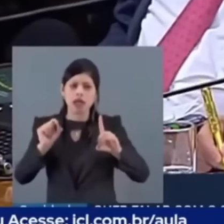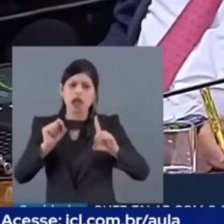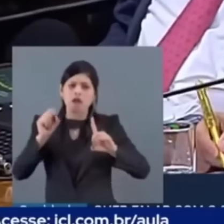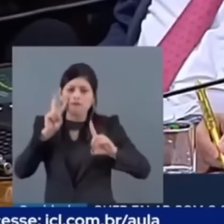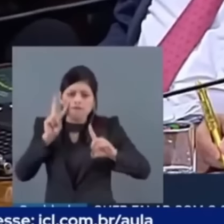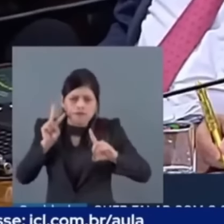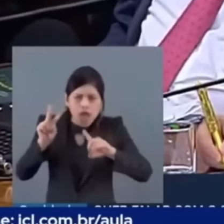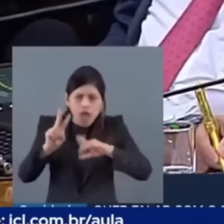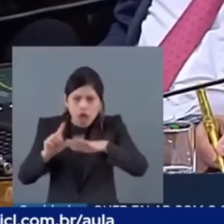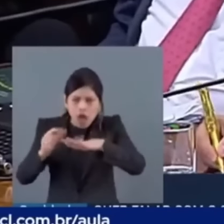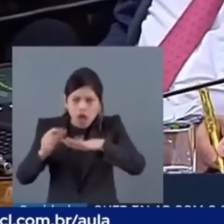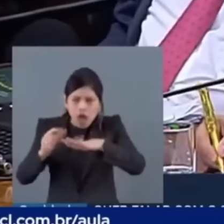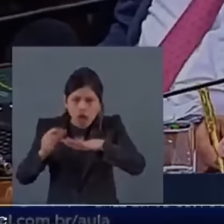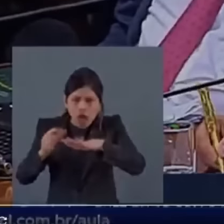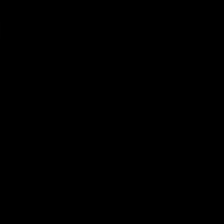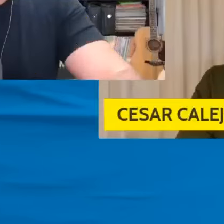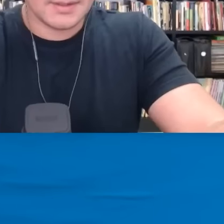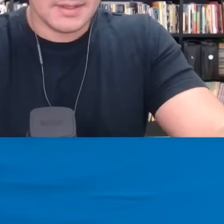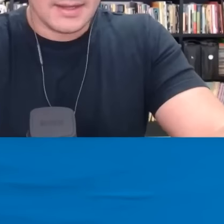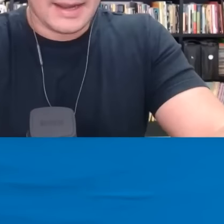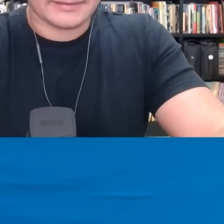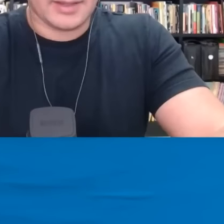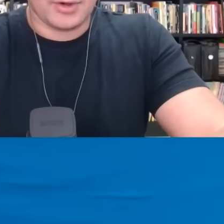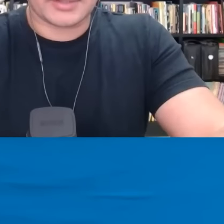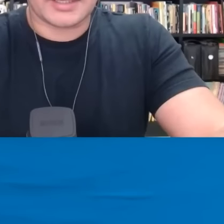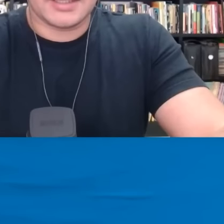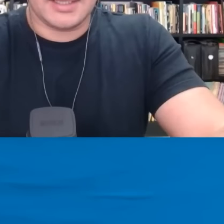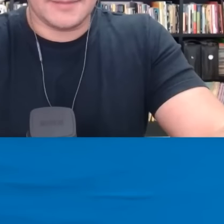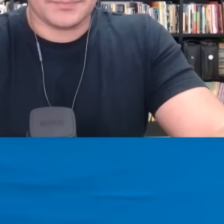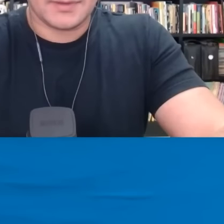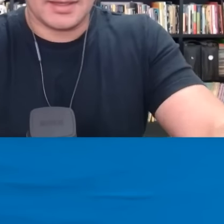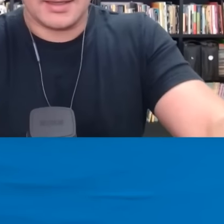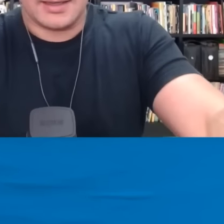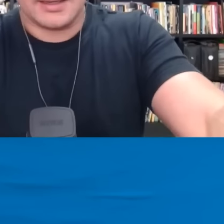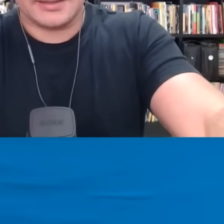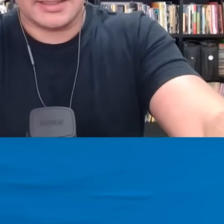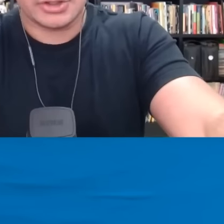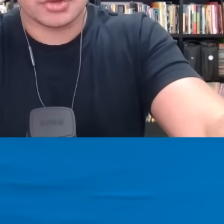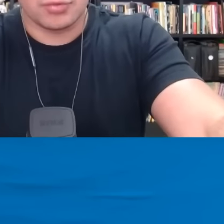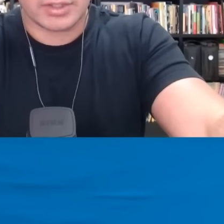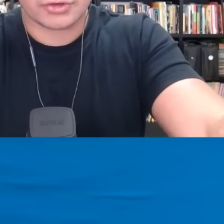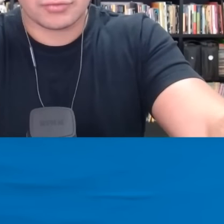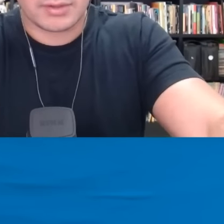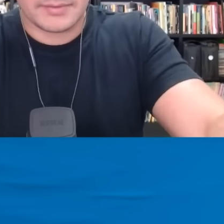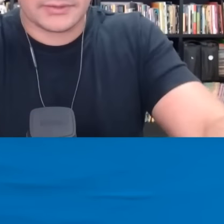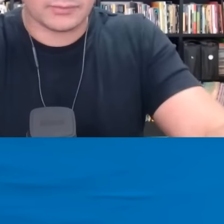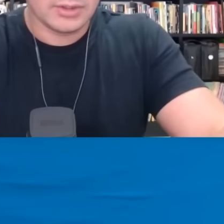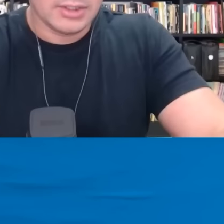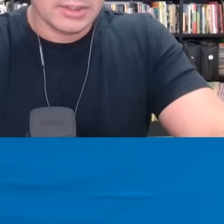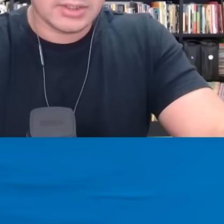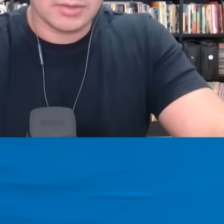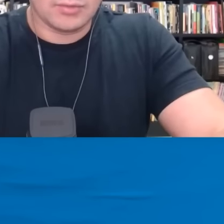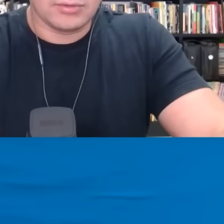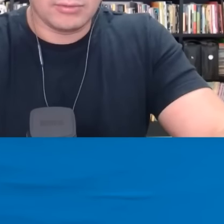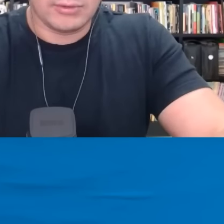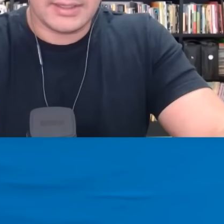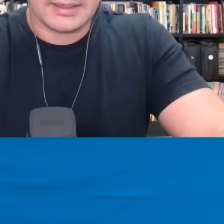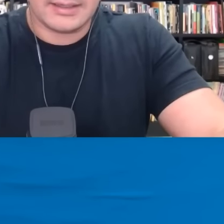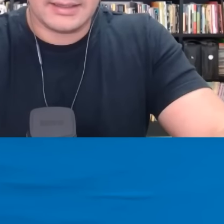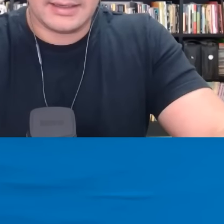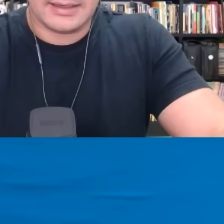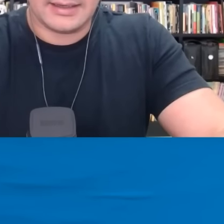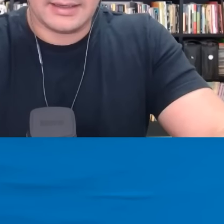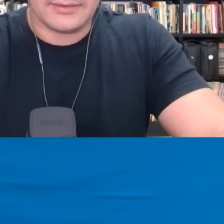ministro Flávio Dino Aí tem outra Aqui Em que ele jura Jura mesmo Que o